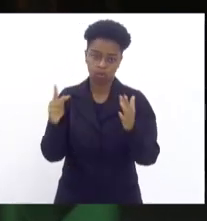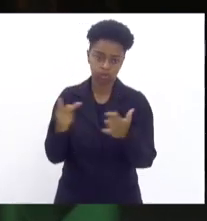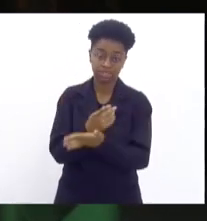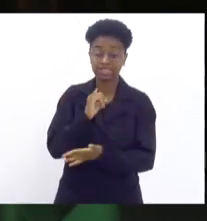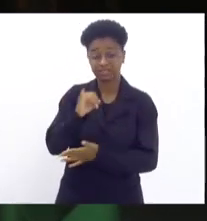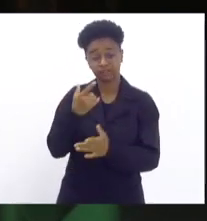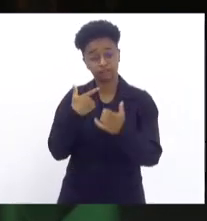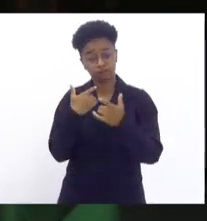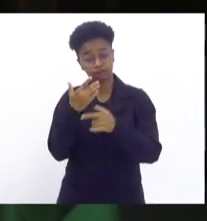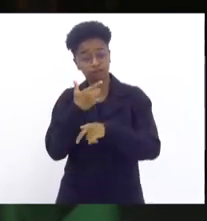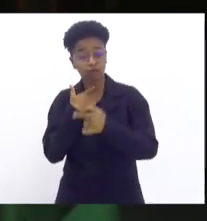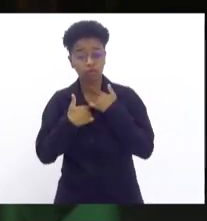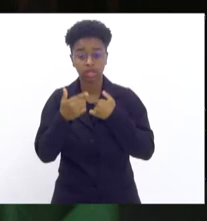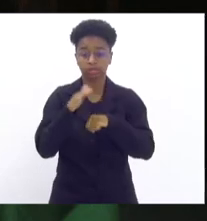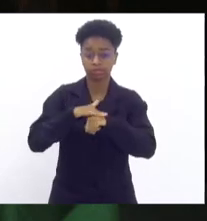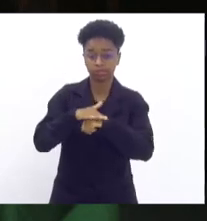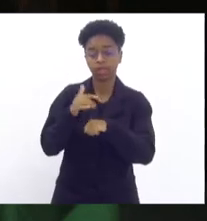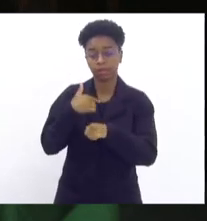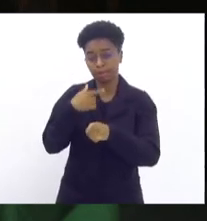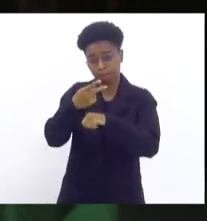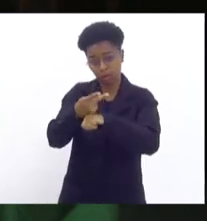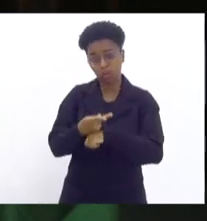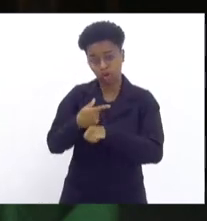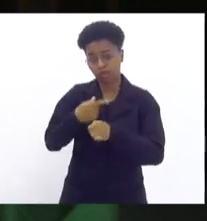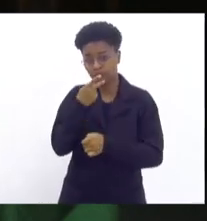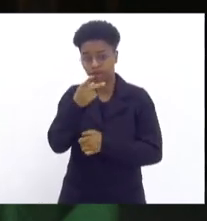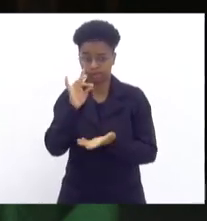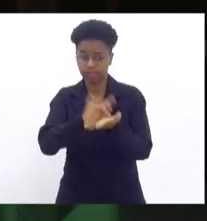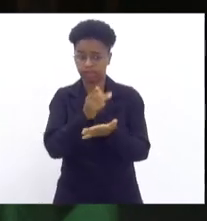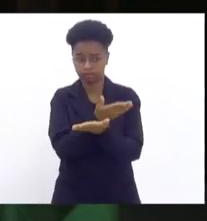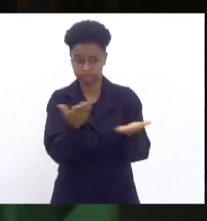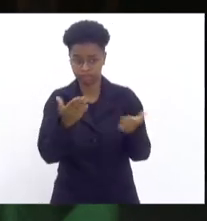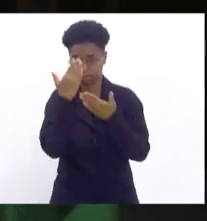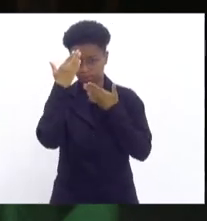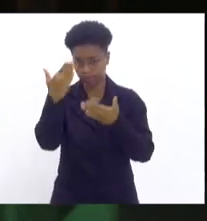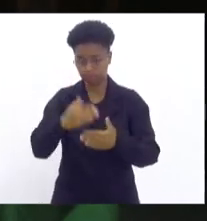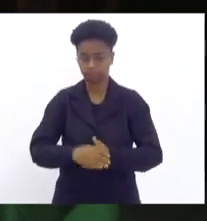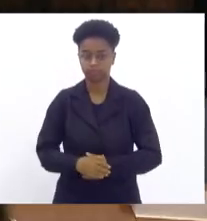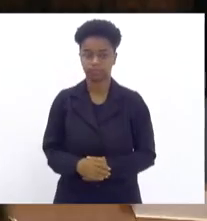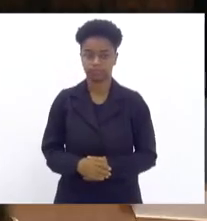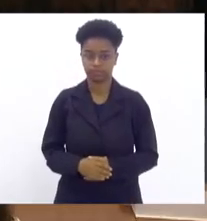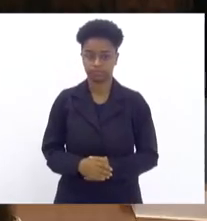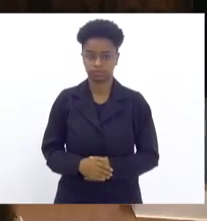quiserem conversar, me procurem e eu digo as verdades que precisam ser dita para todos. Muito obrigada.